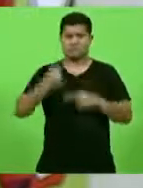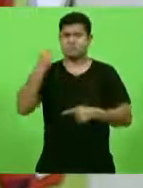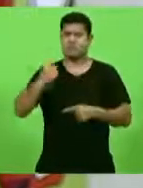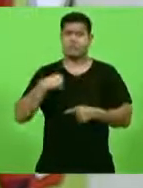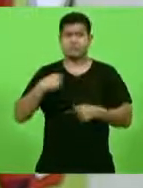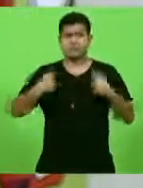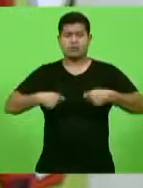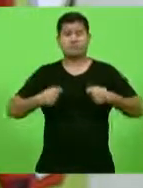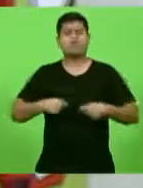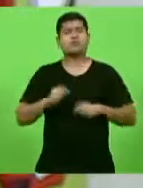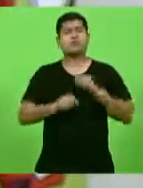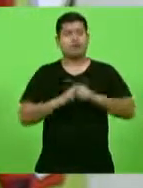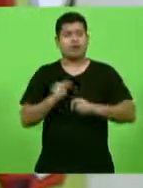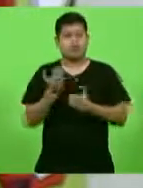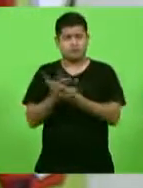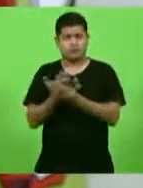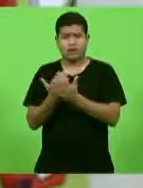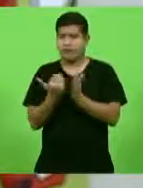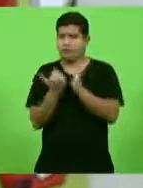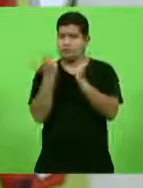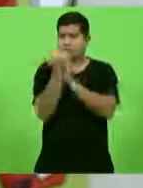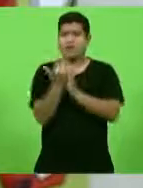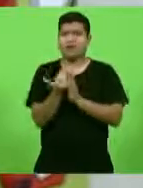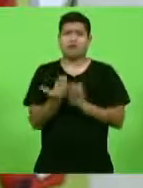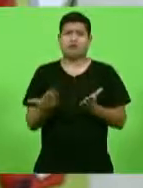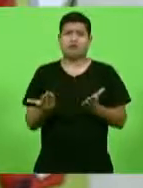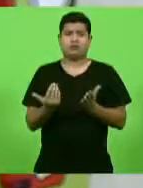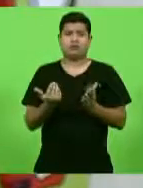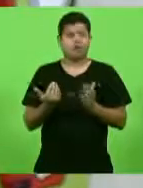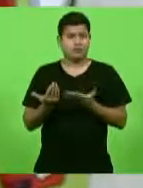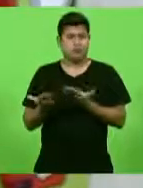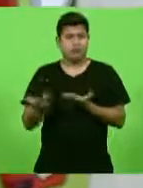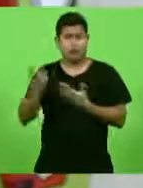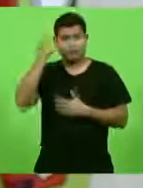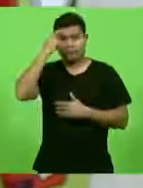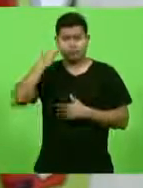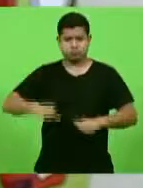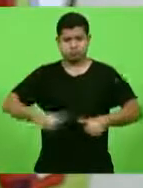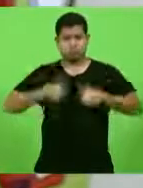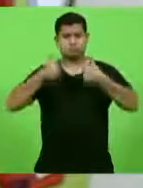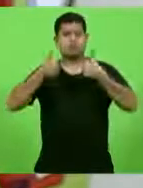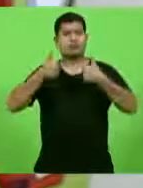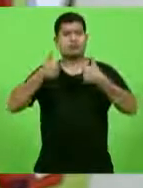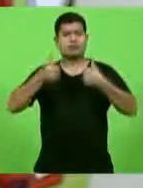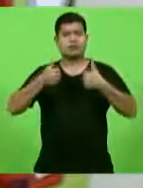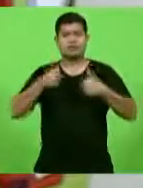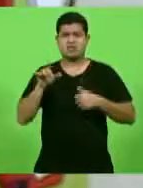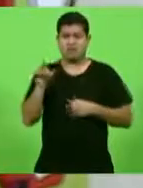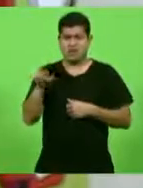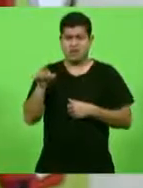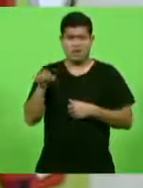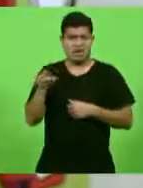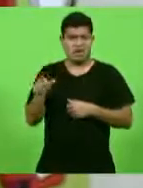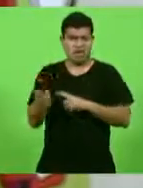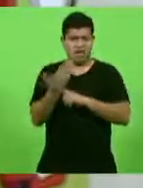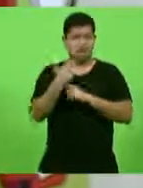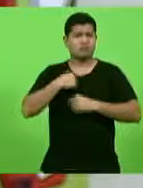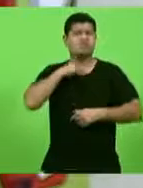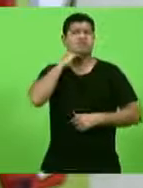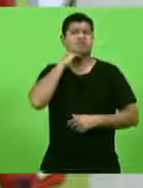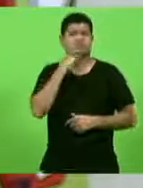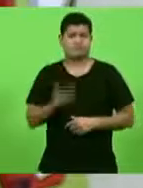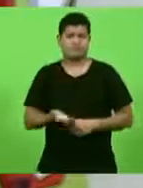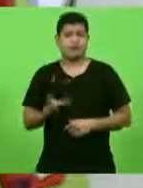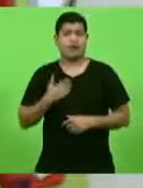para a escola. Cultura é quando enobrece a nossa alma. Aquilo não enobrece a alma de ninguém. A mesma coisa está tramitando aqui e já passou